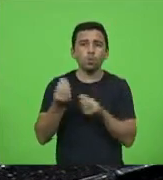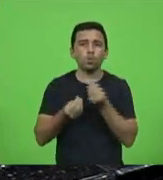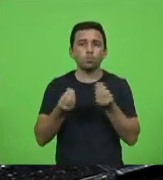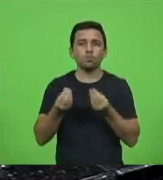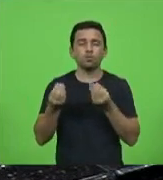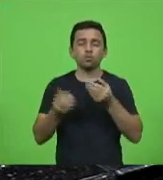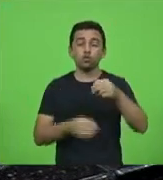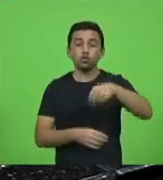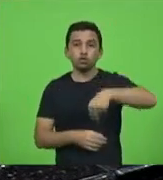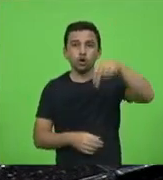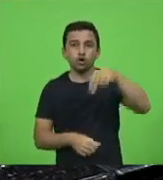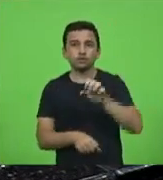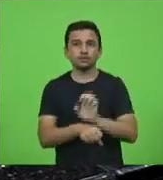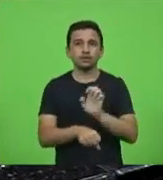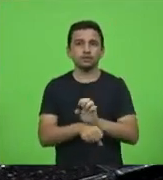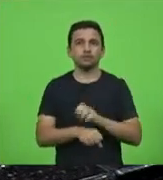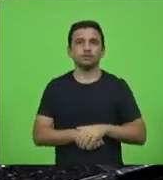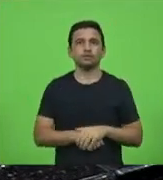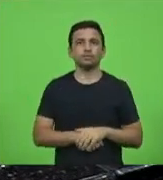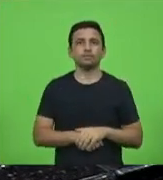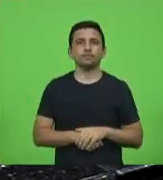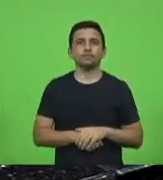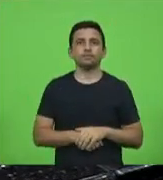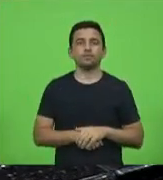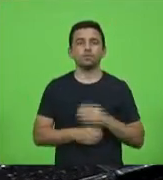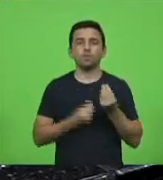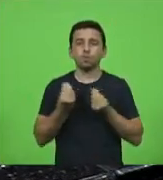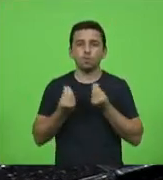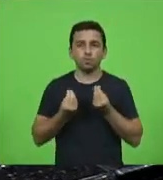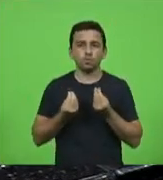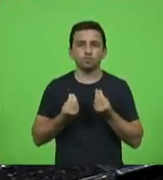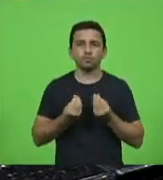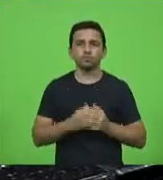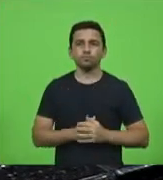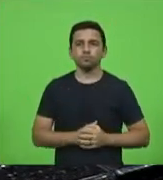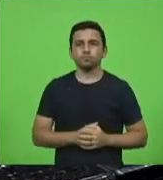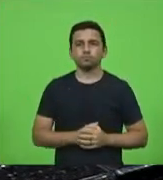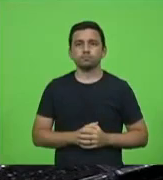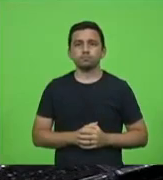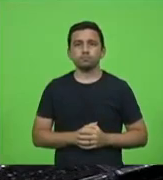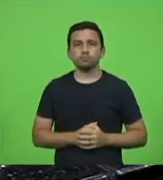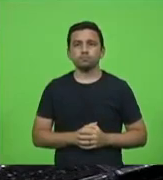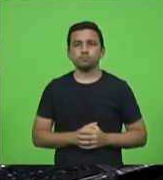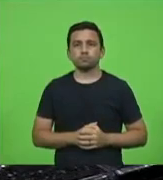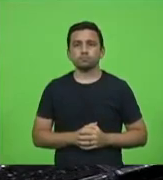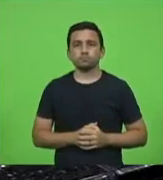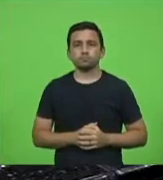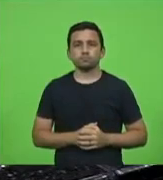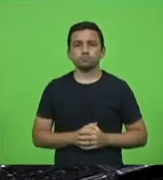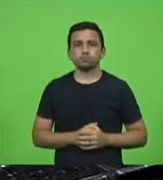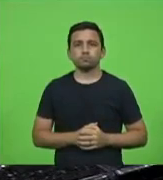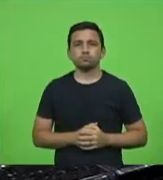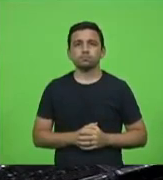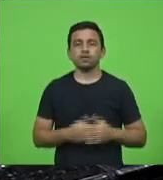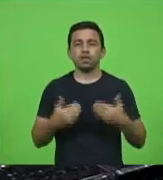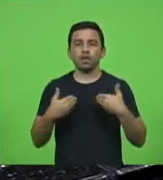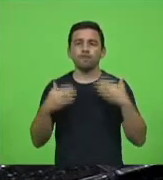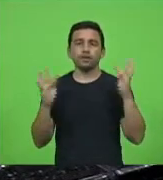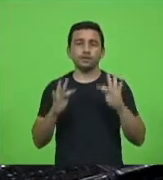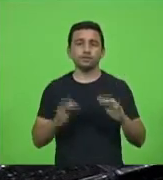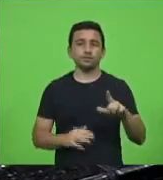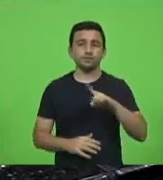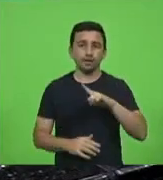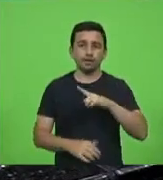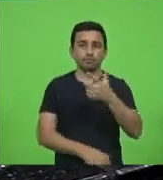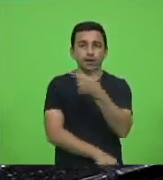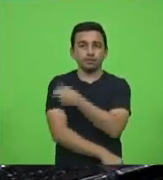no norte do Estado, numa região dessa forma. Eu só quero dizer que eu ficaria muito feliz se a gente tivesse vacina. E aí nós